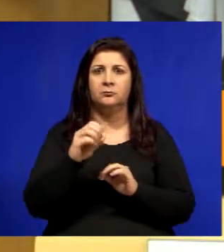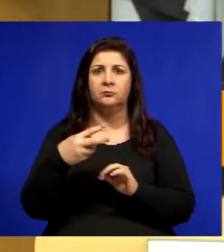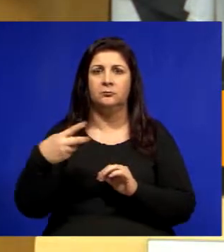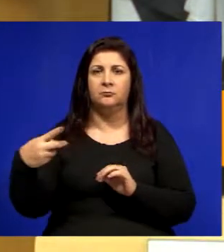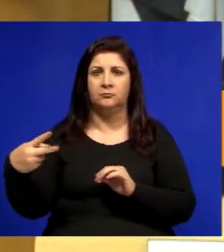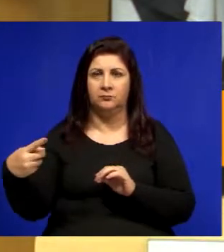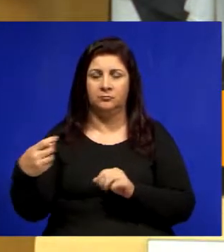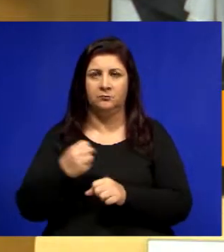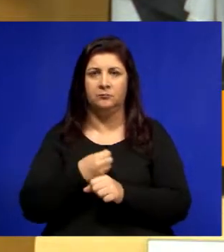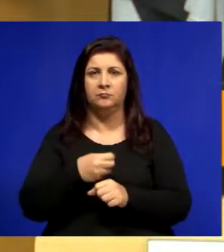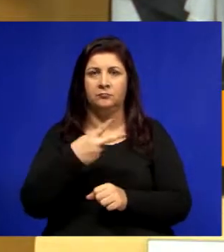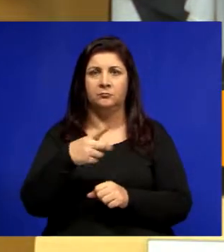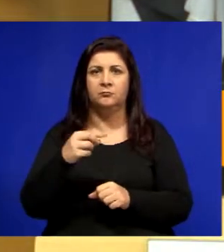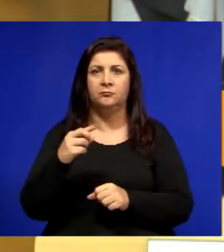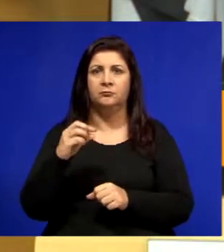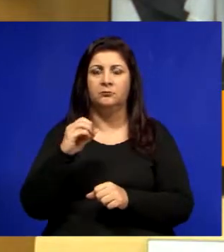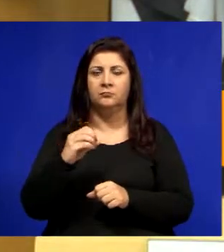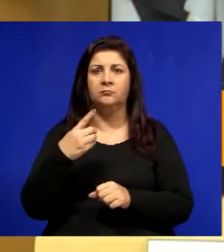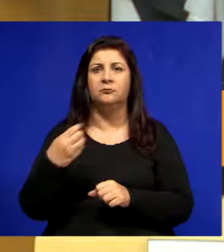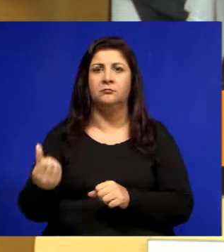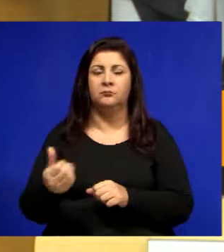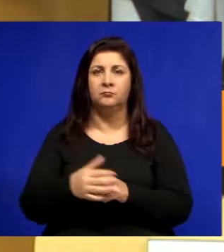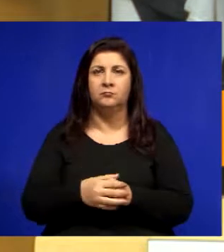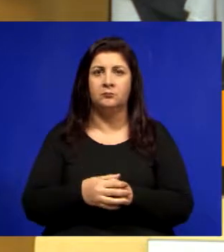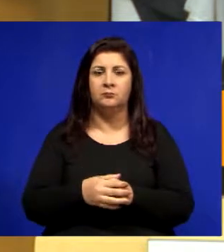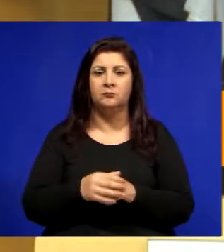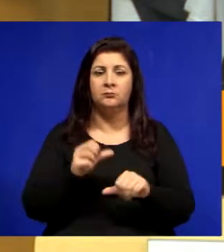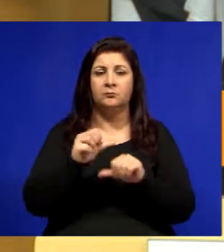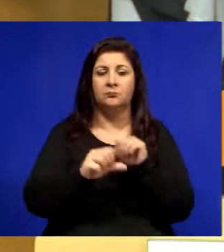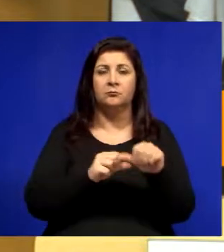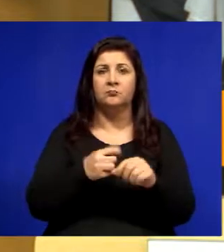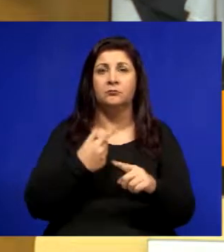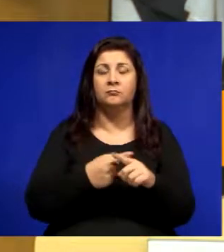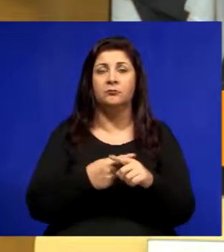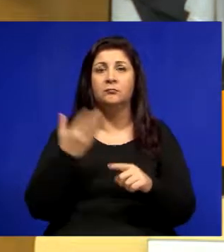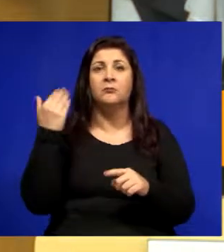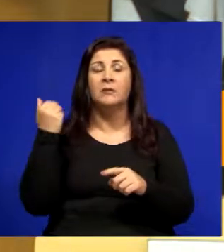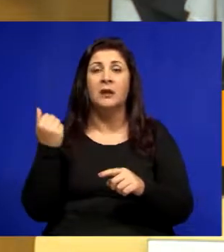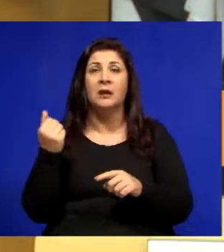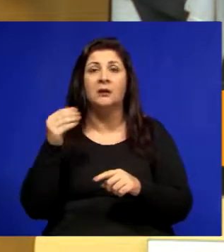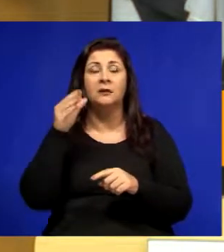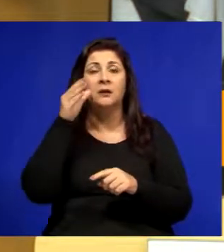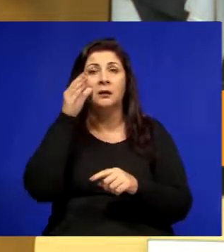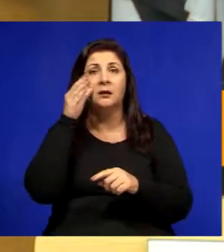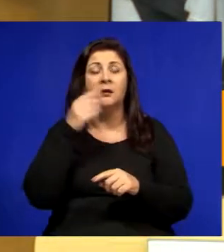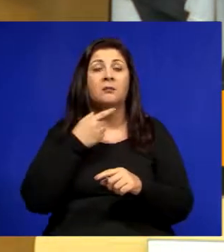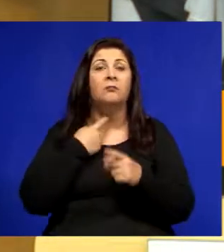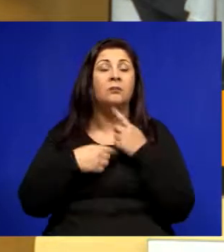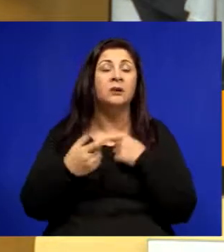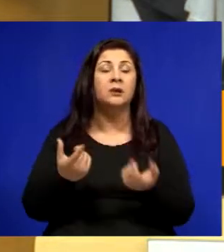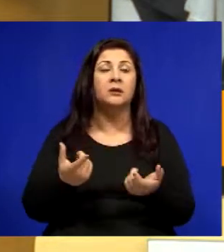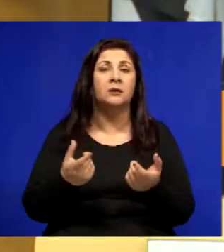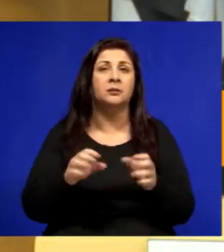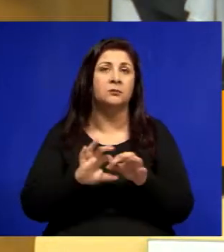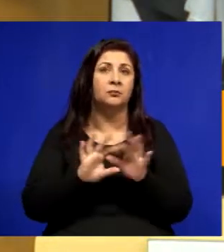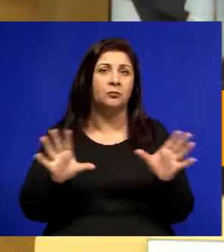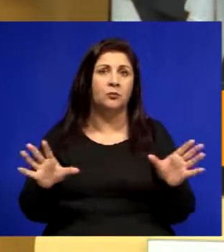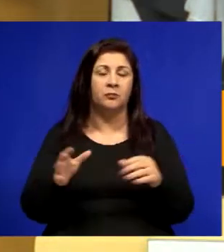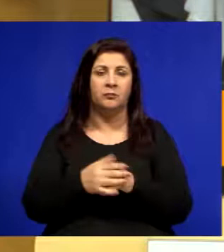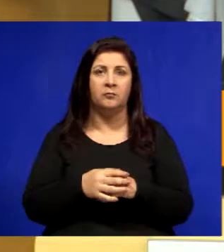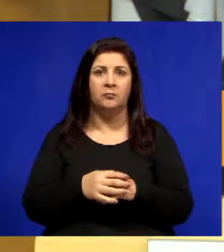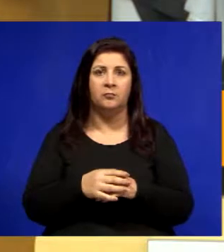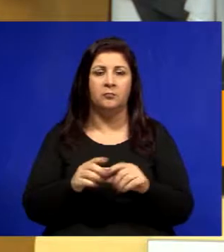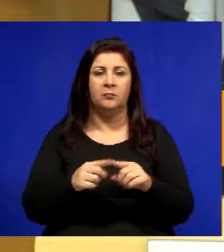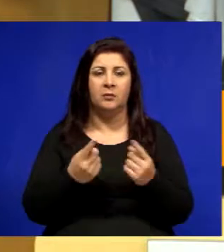que desafetou parte da área do imóvel havia o interesse público, especialmente com as obras realizadas no